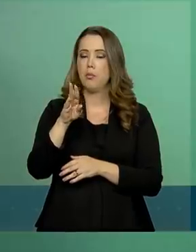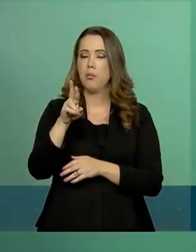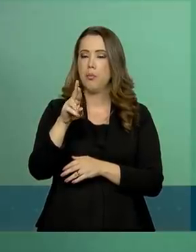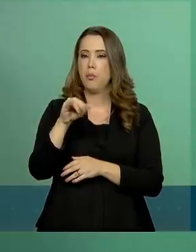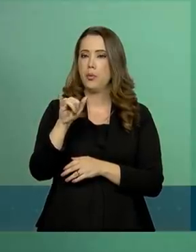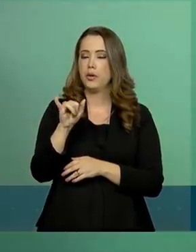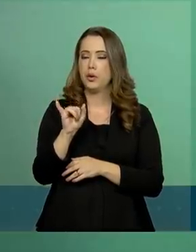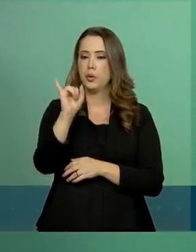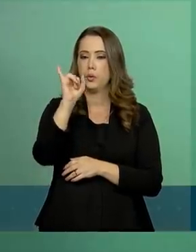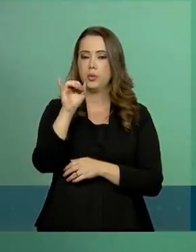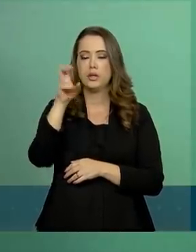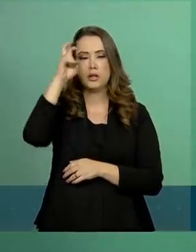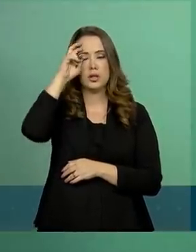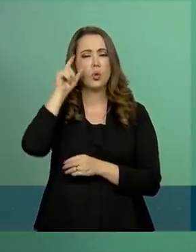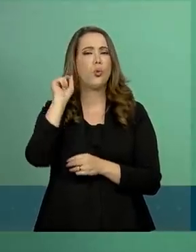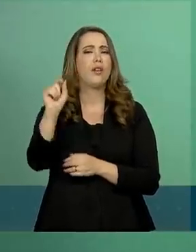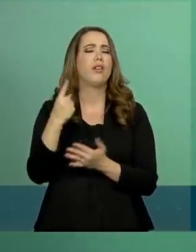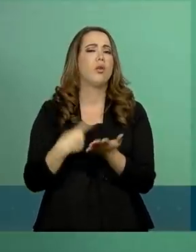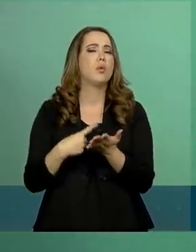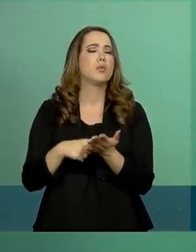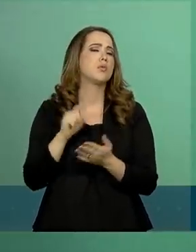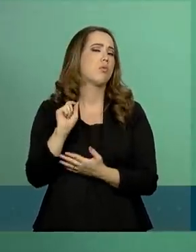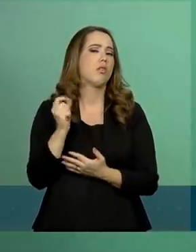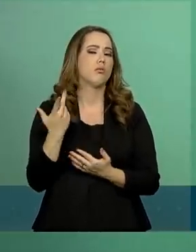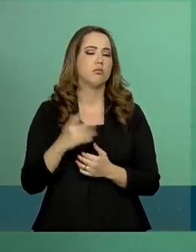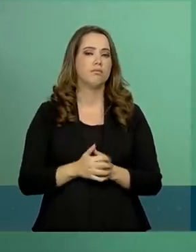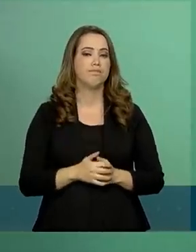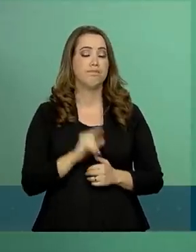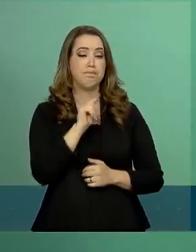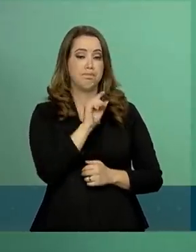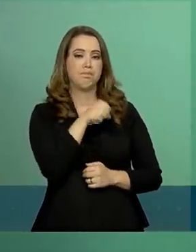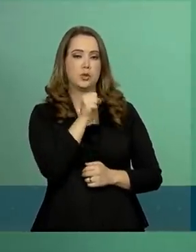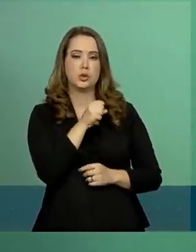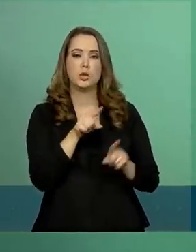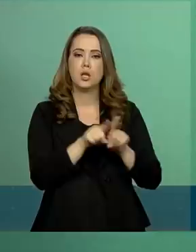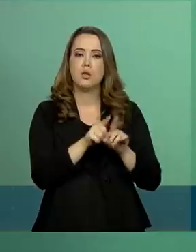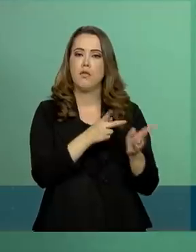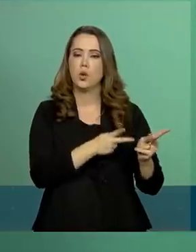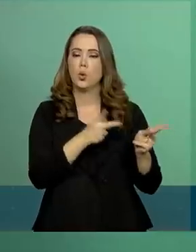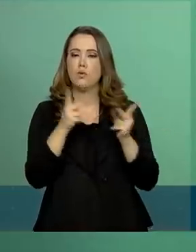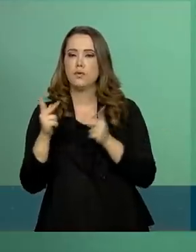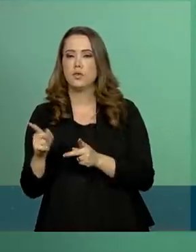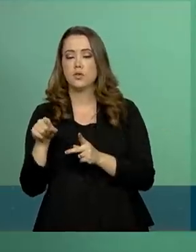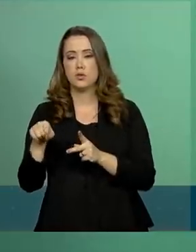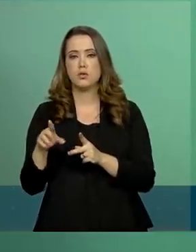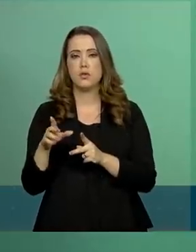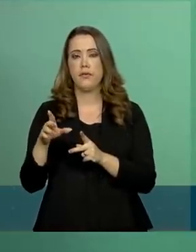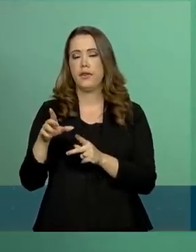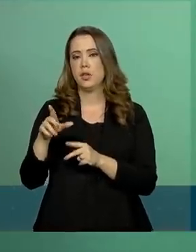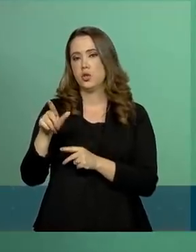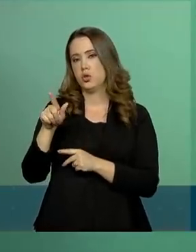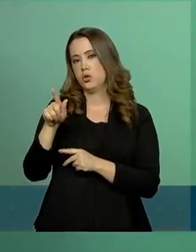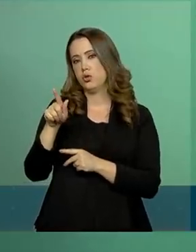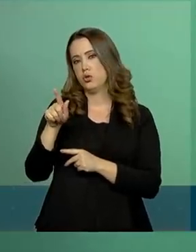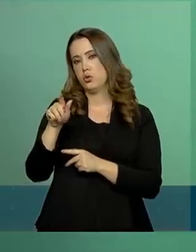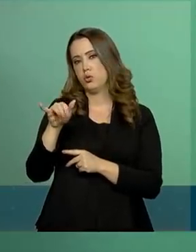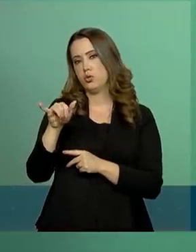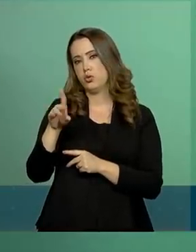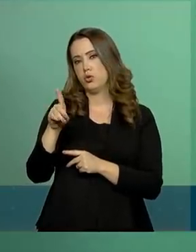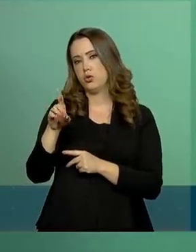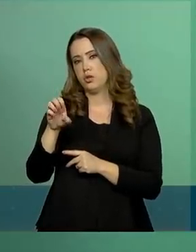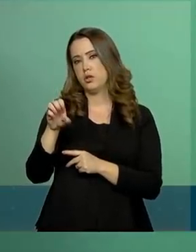Camboriú. Qual seria a agenda, sabemos? Ele vai atender a um convite dos gideões do Brasil.